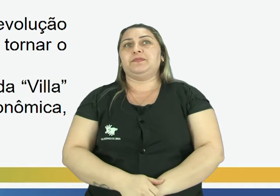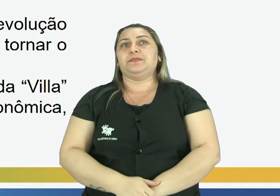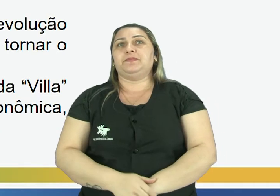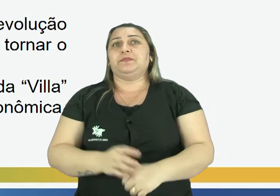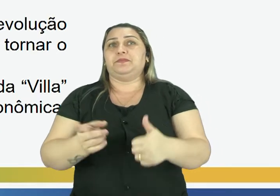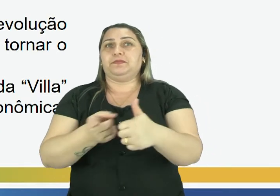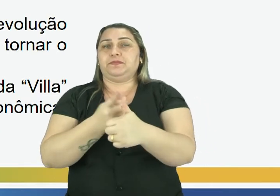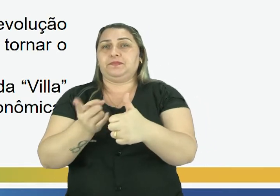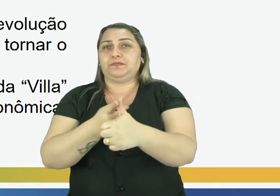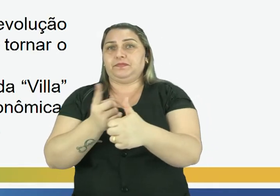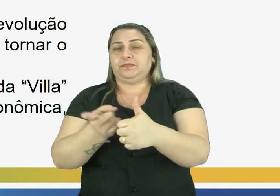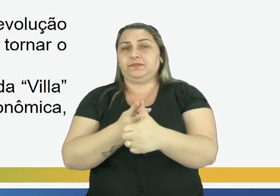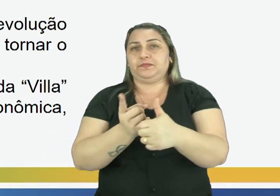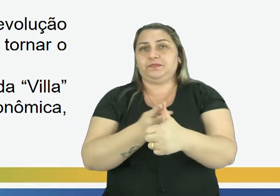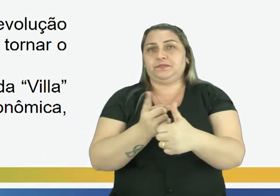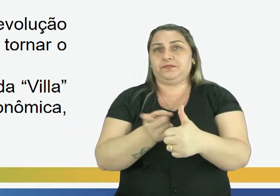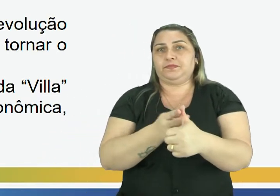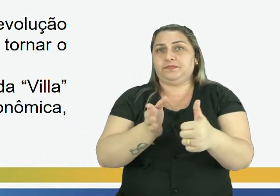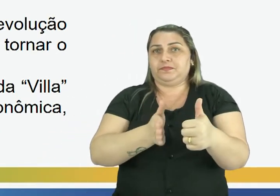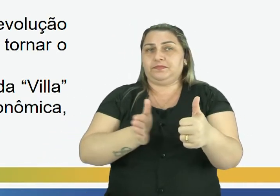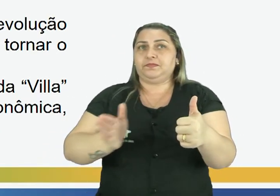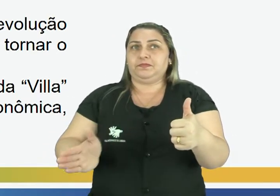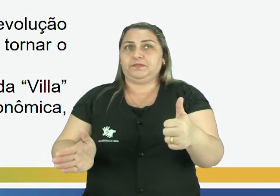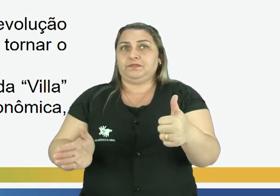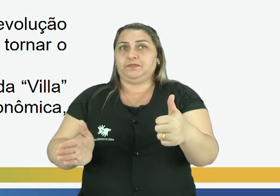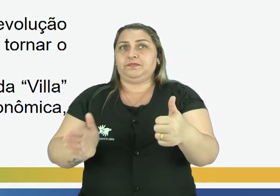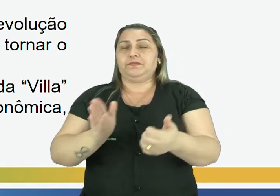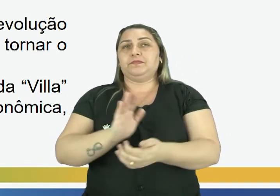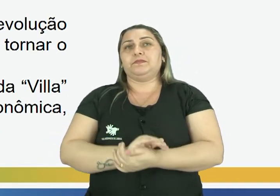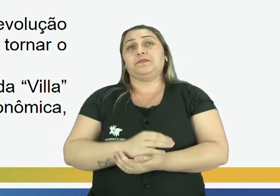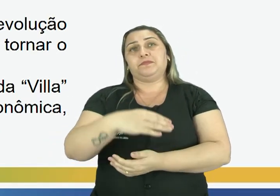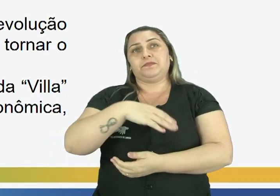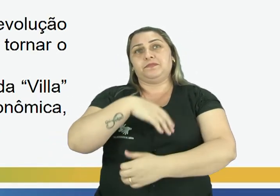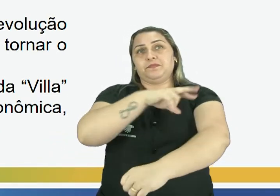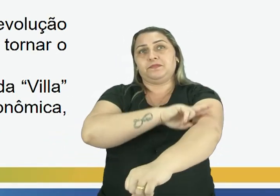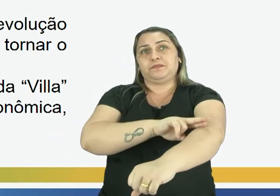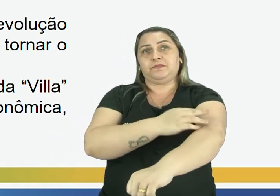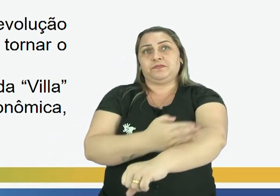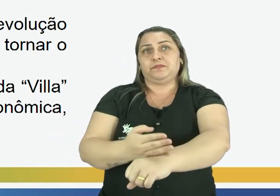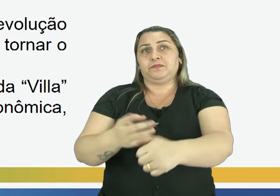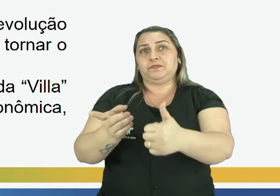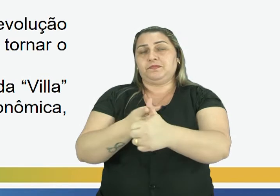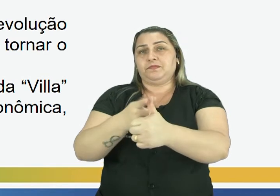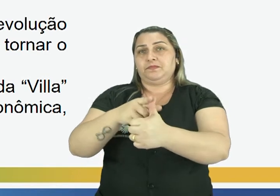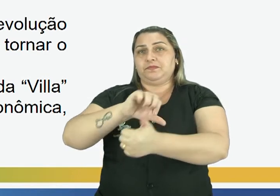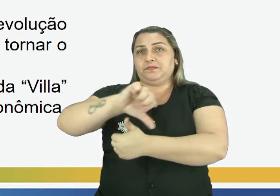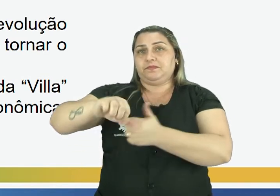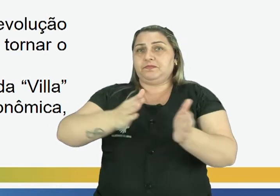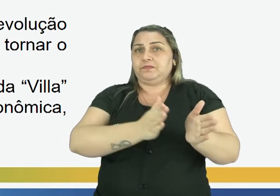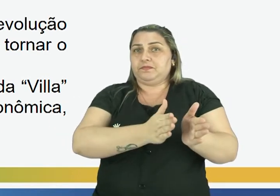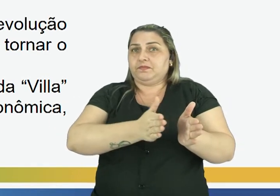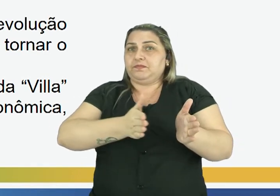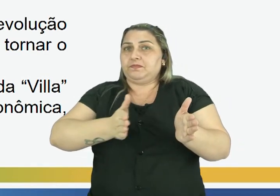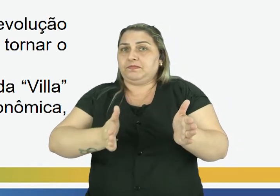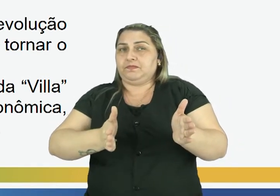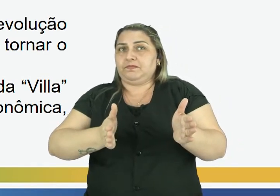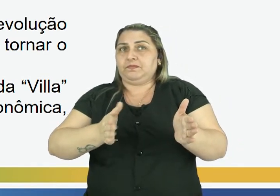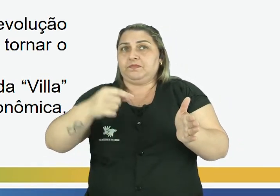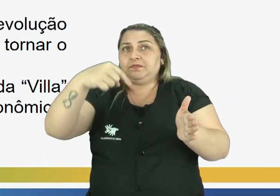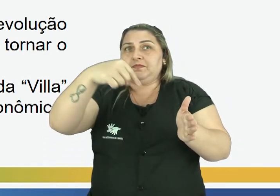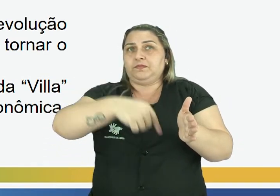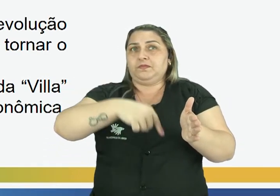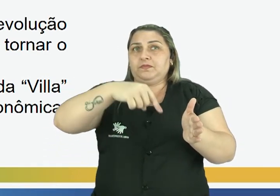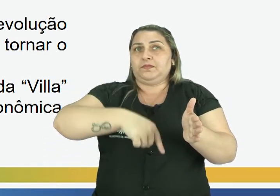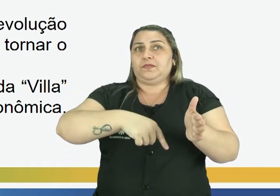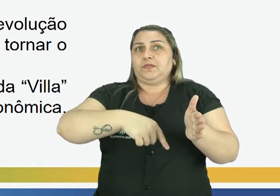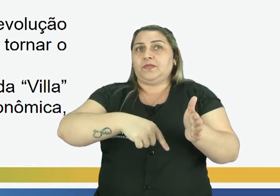A cidade de Rio Branco, ela passou por alguns períodos. Entre eles,